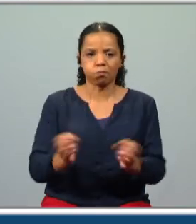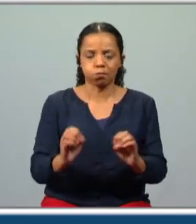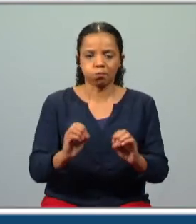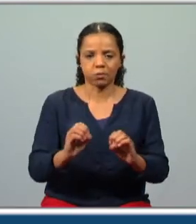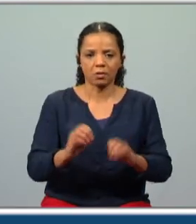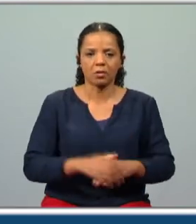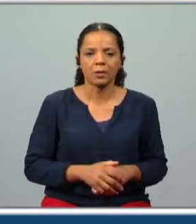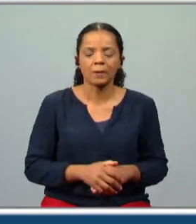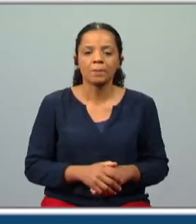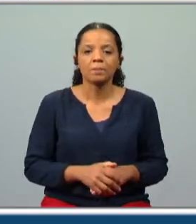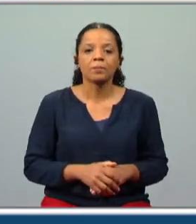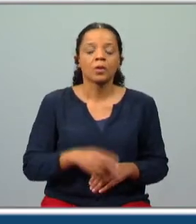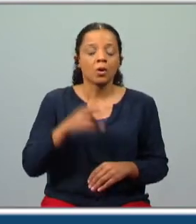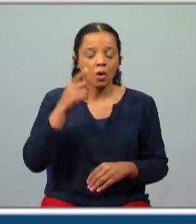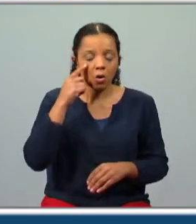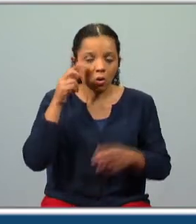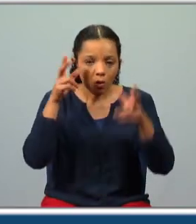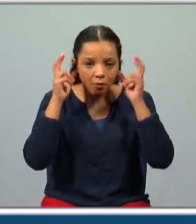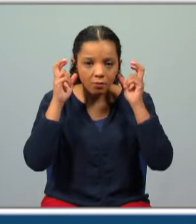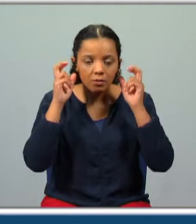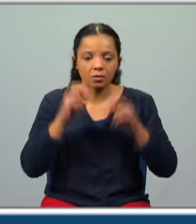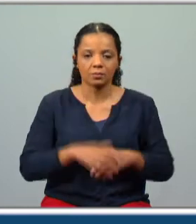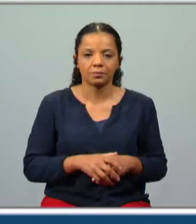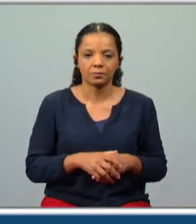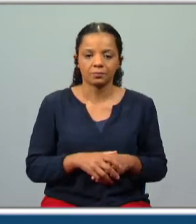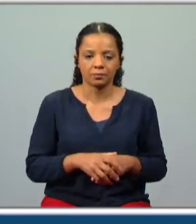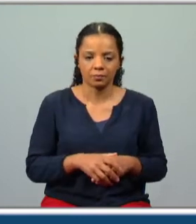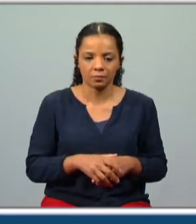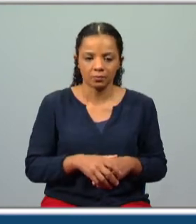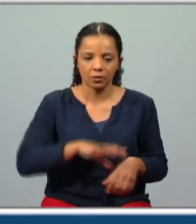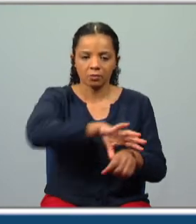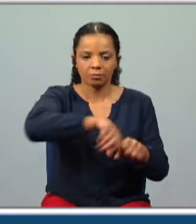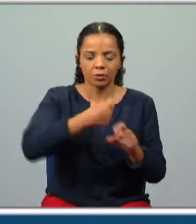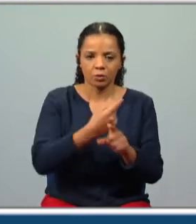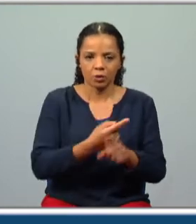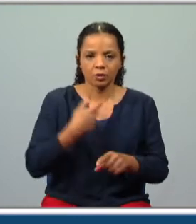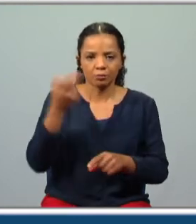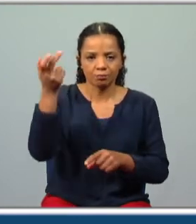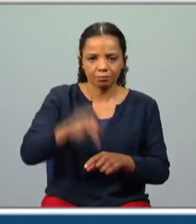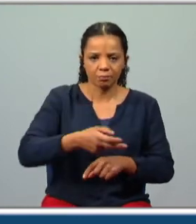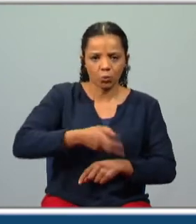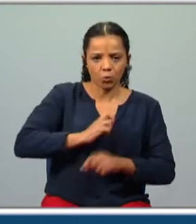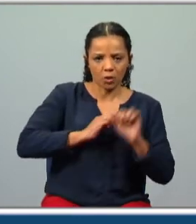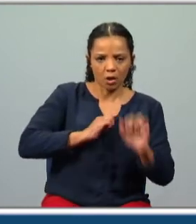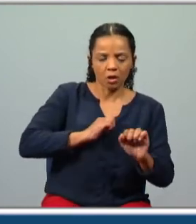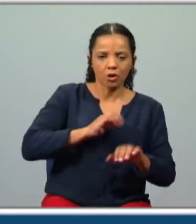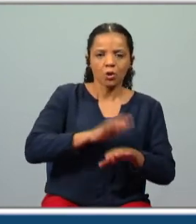imortal merecimento. Tu, ouve, os danos de mim aqui apercebidos estão o teu sobejo atrevemento por todo o largo mar e pela terra